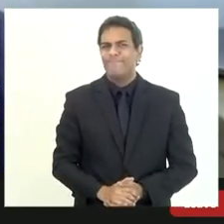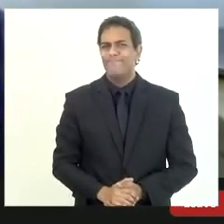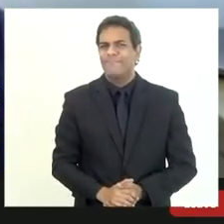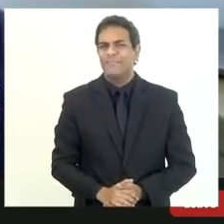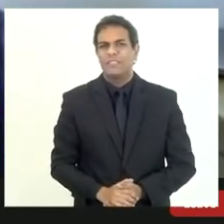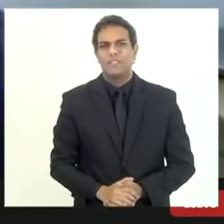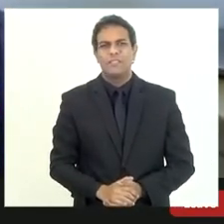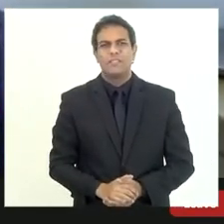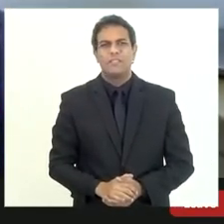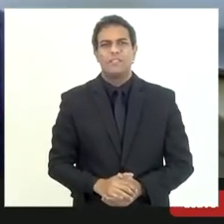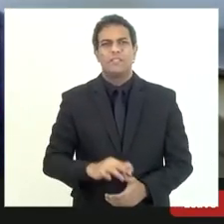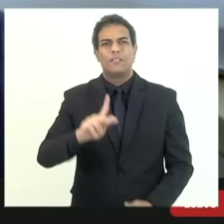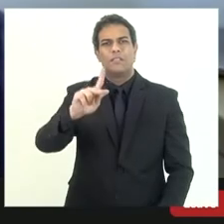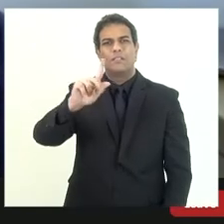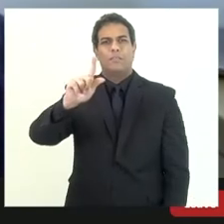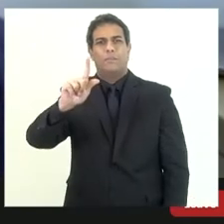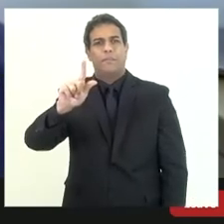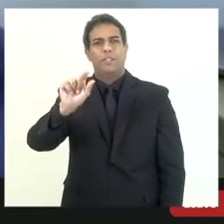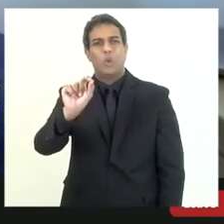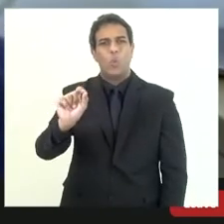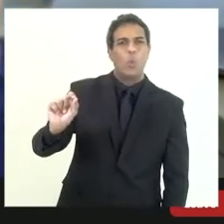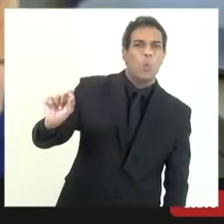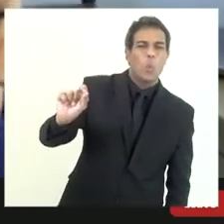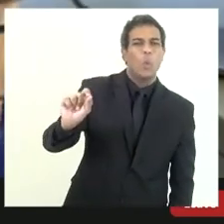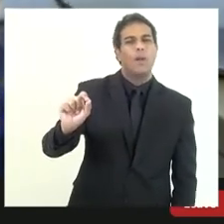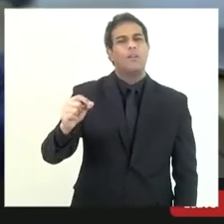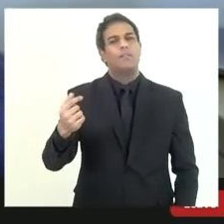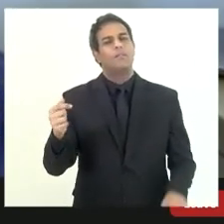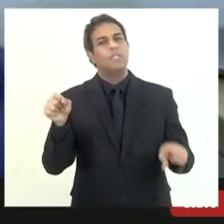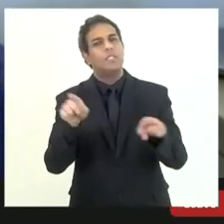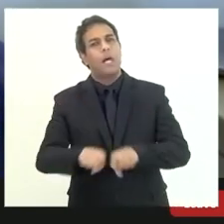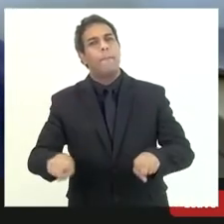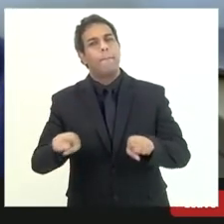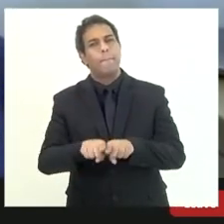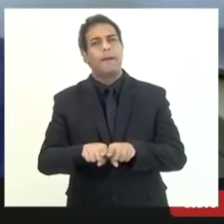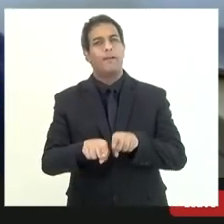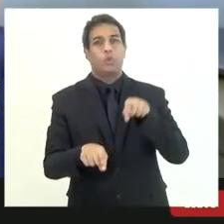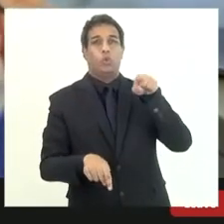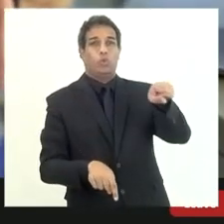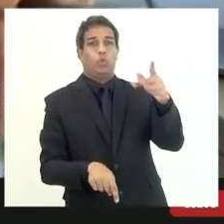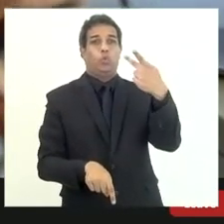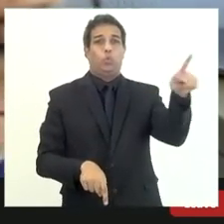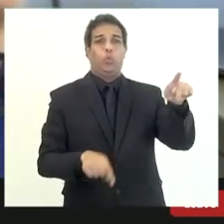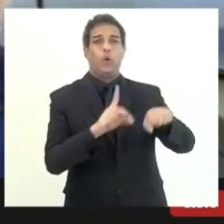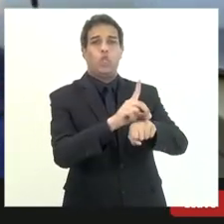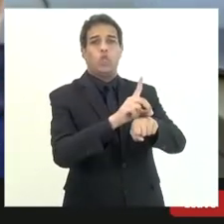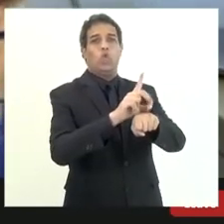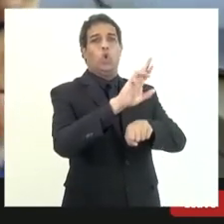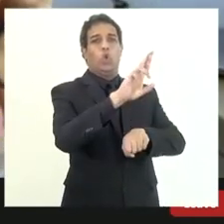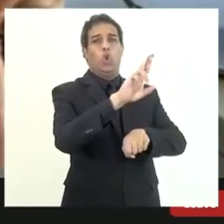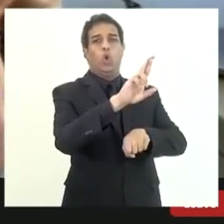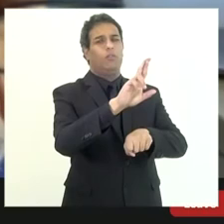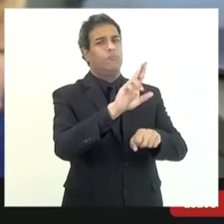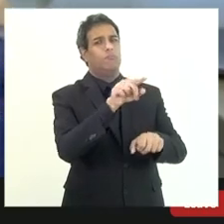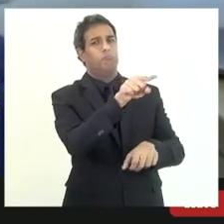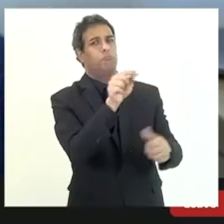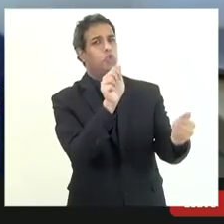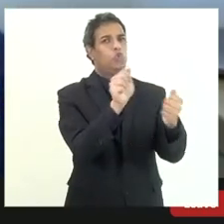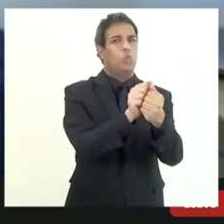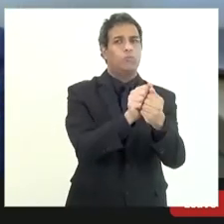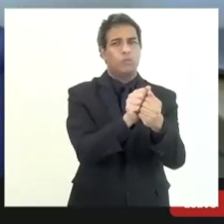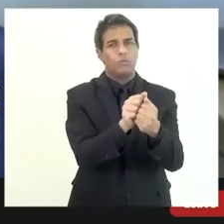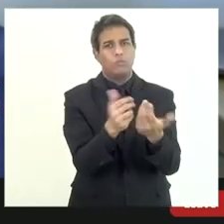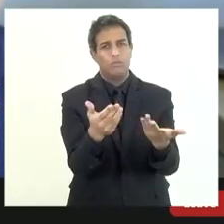diversas que estão aqui e principalmente sua junto com o